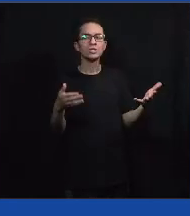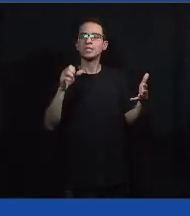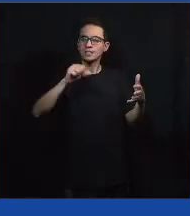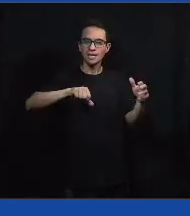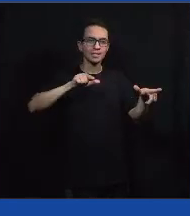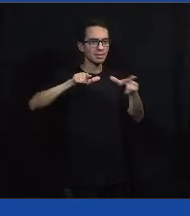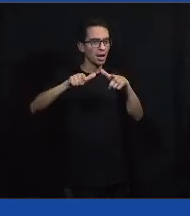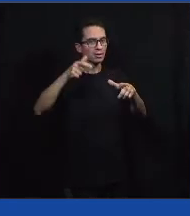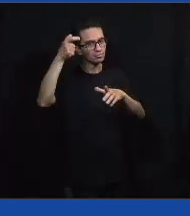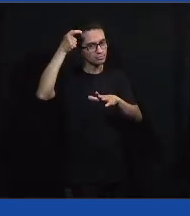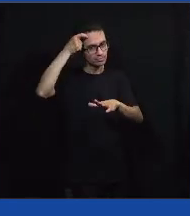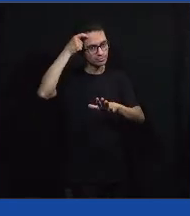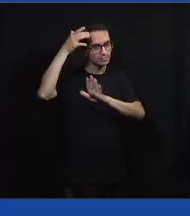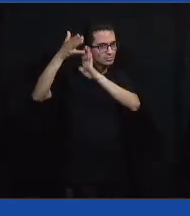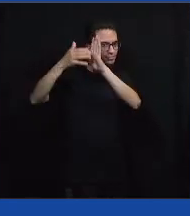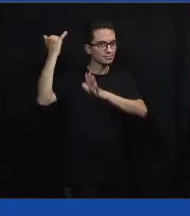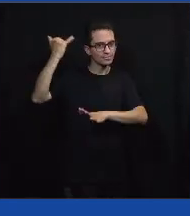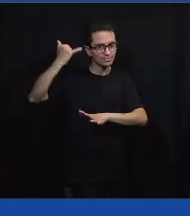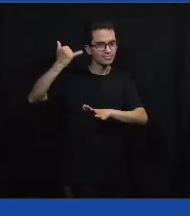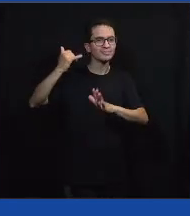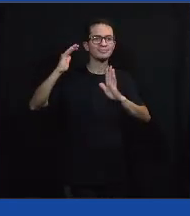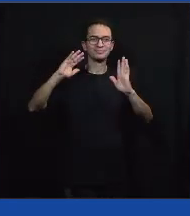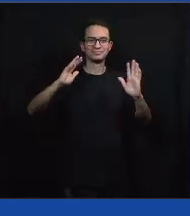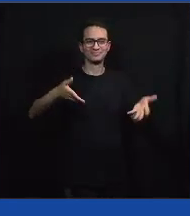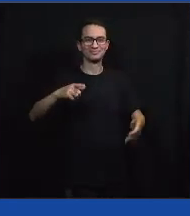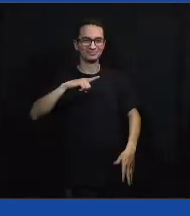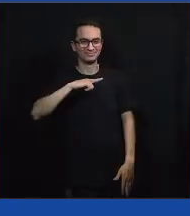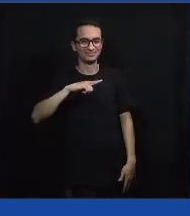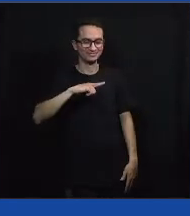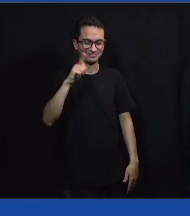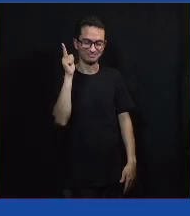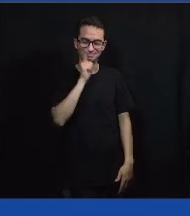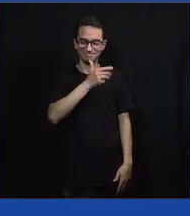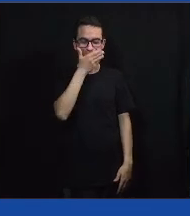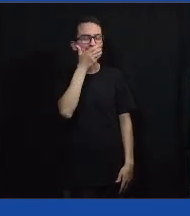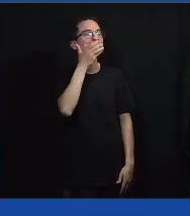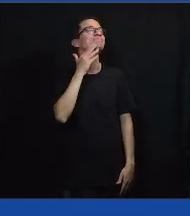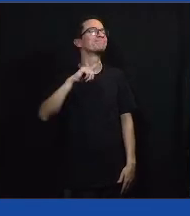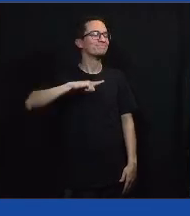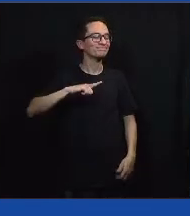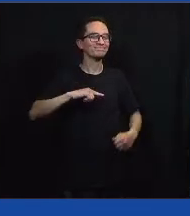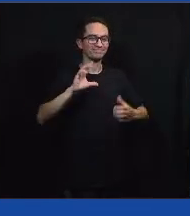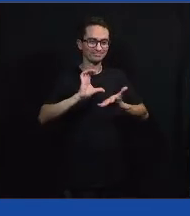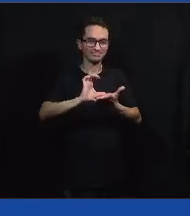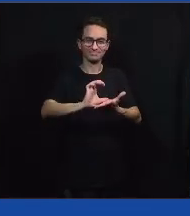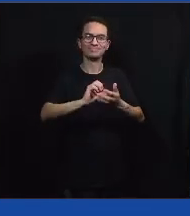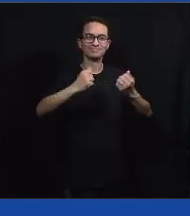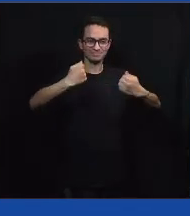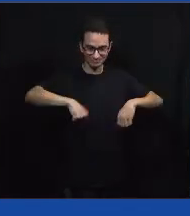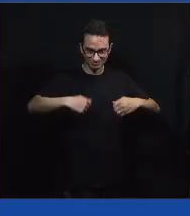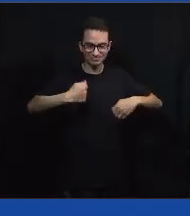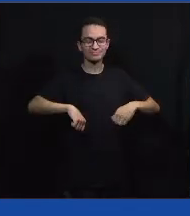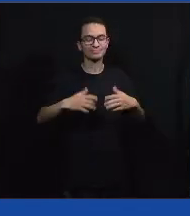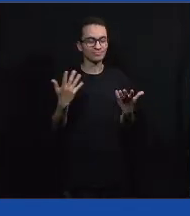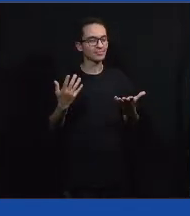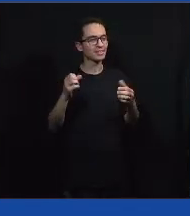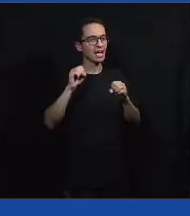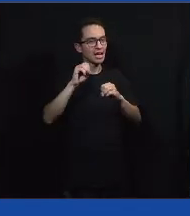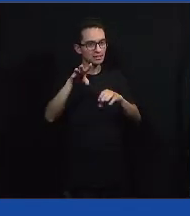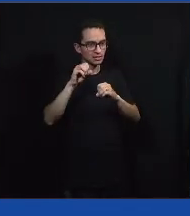conscientização muito grande do investimento necessário na tecnologia para a educação.